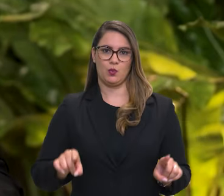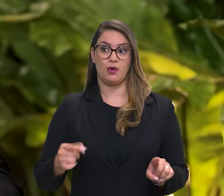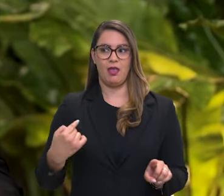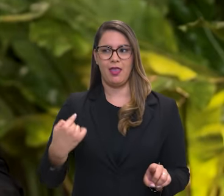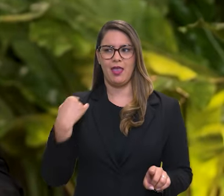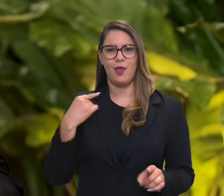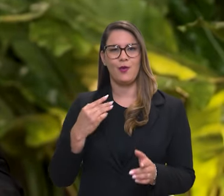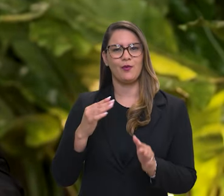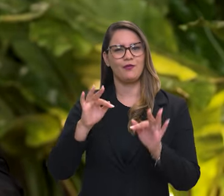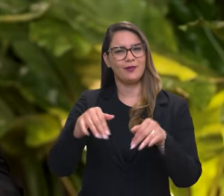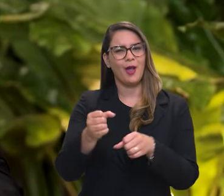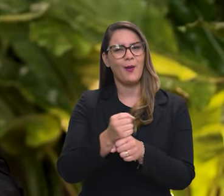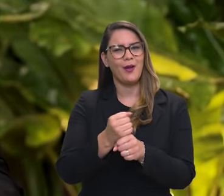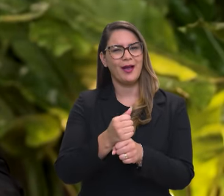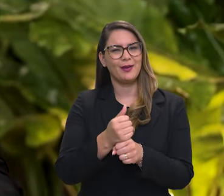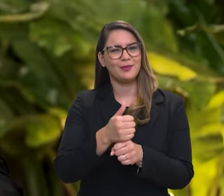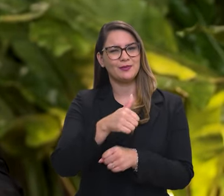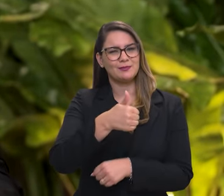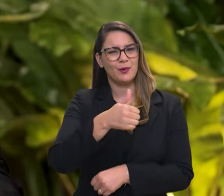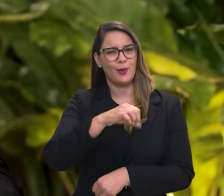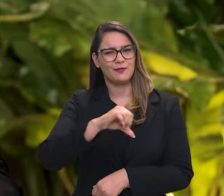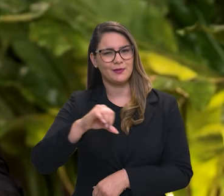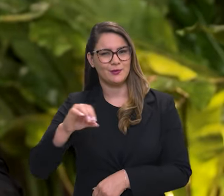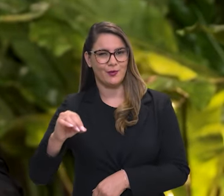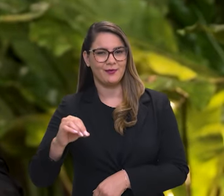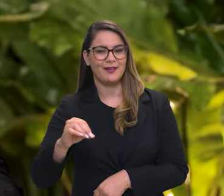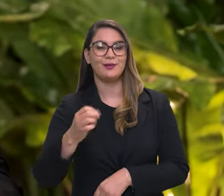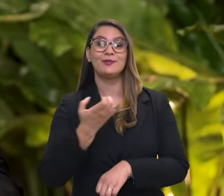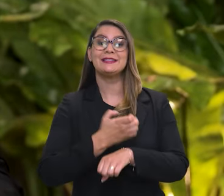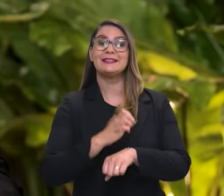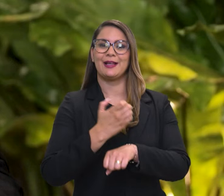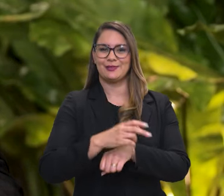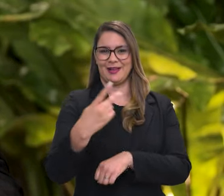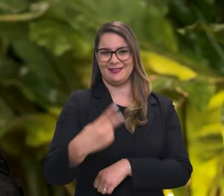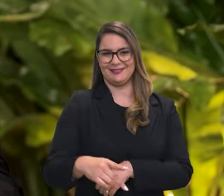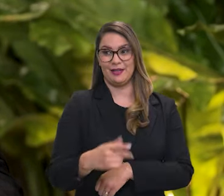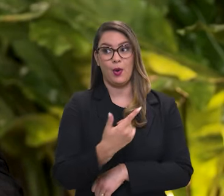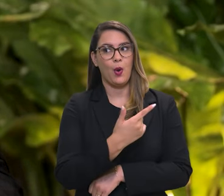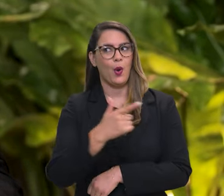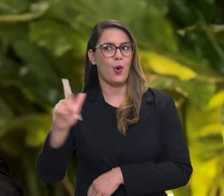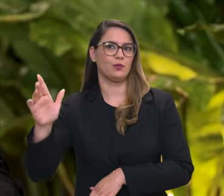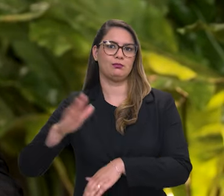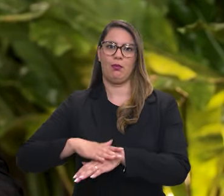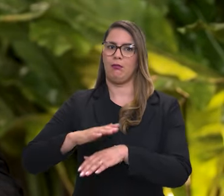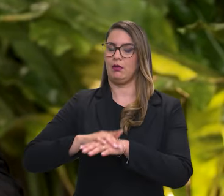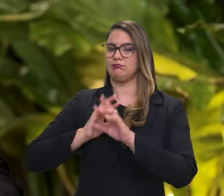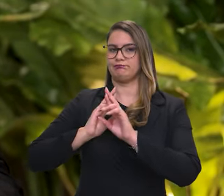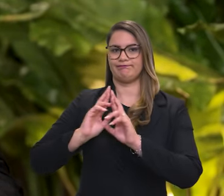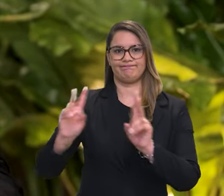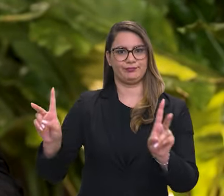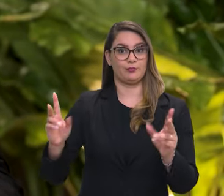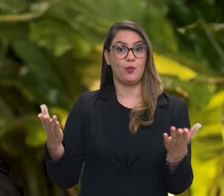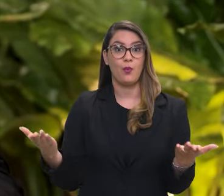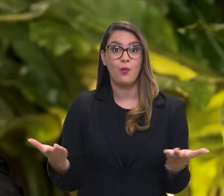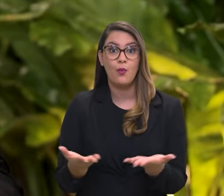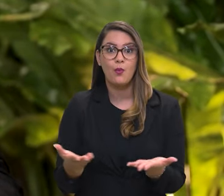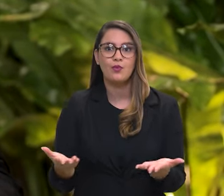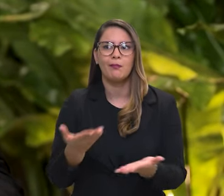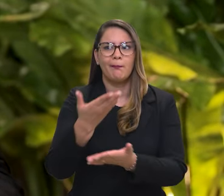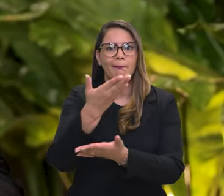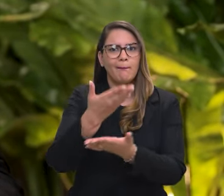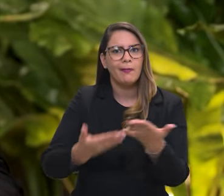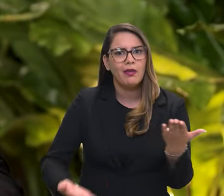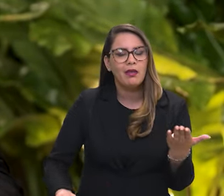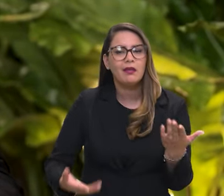Eu mesmo, no final dos anos 90, fui estagiário do Ibama e era uma outra realidade. Hoje, para